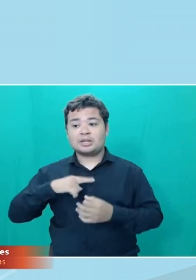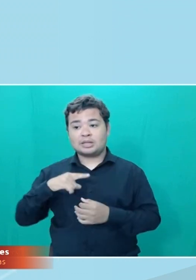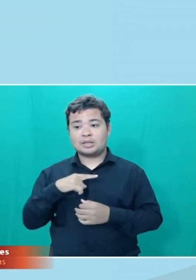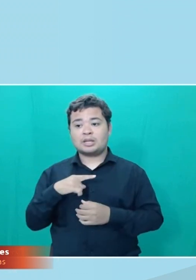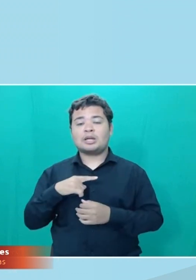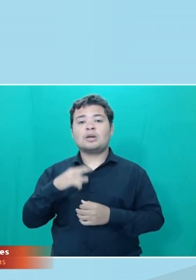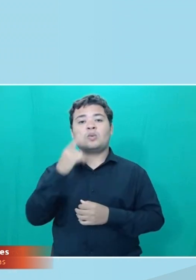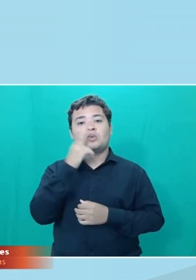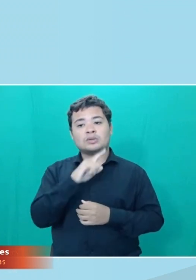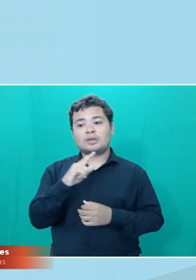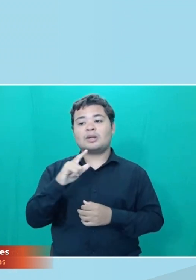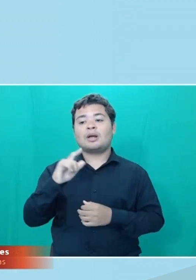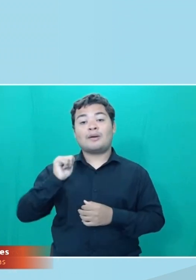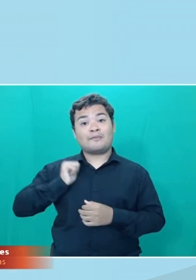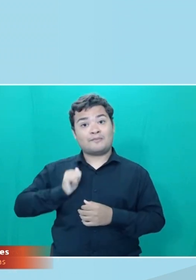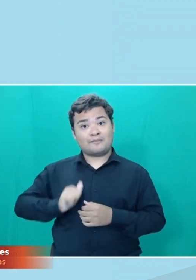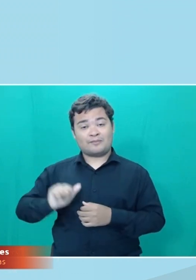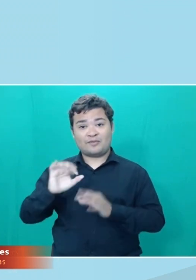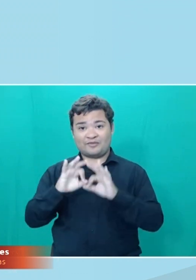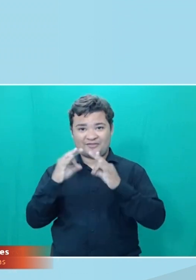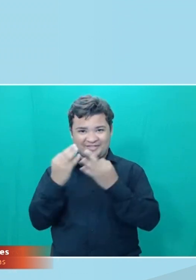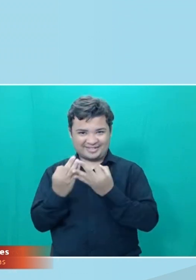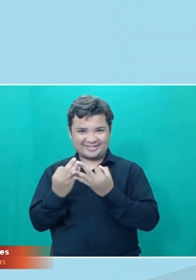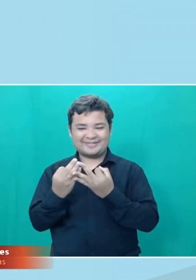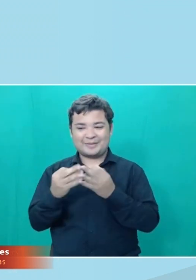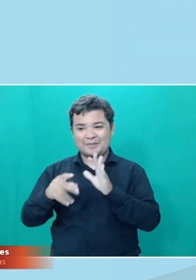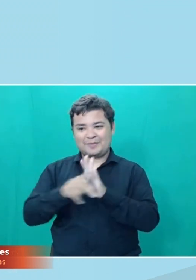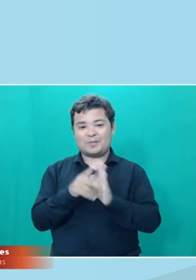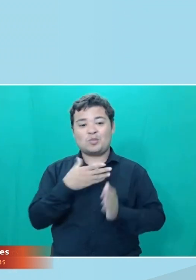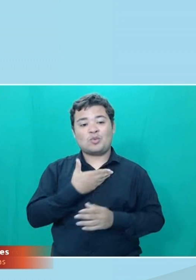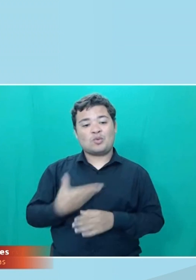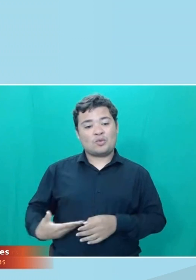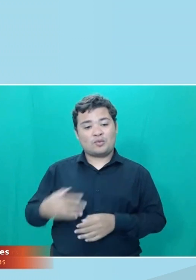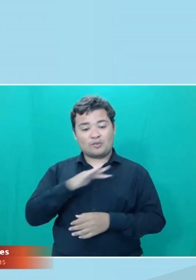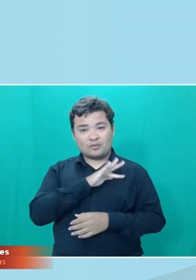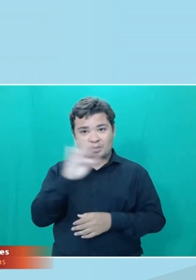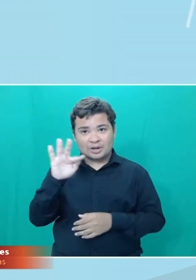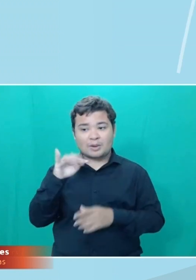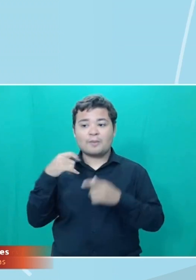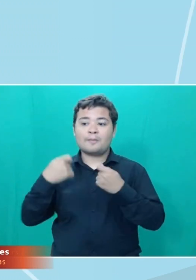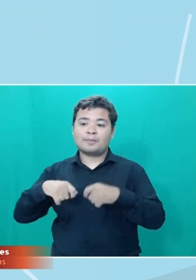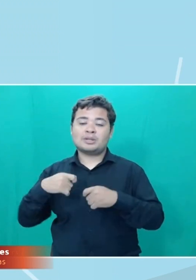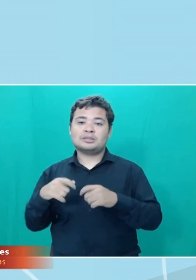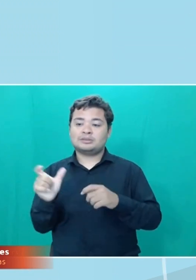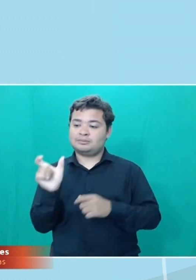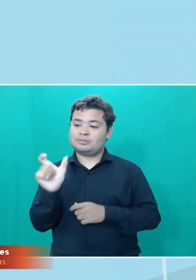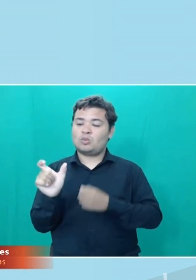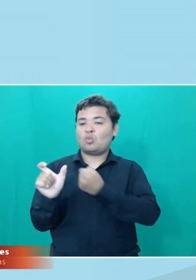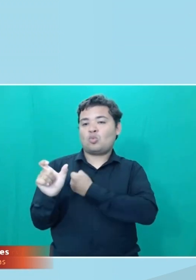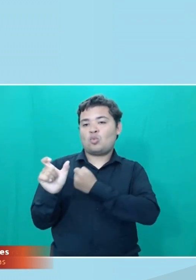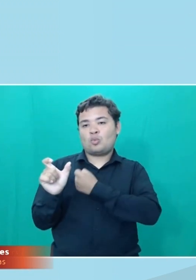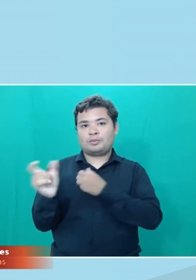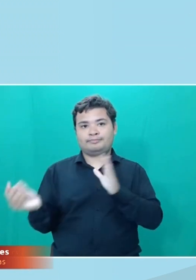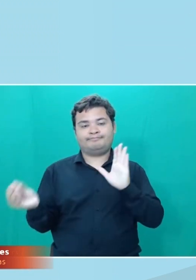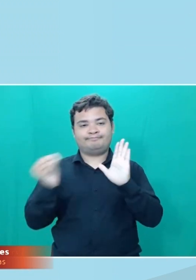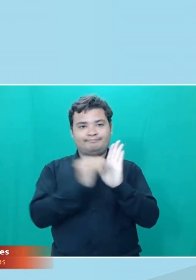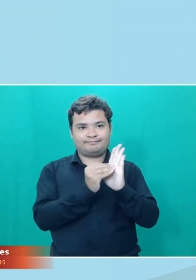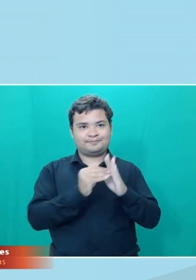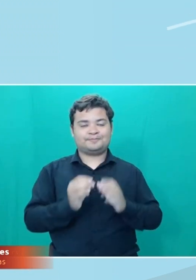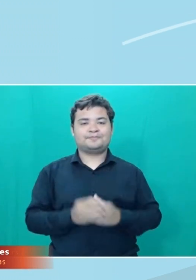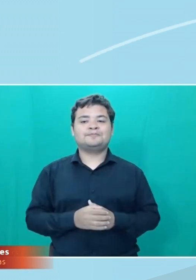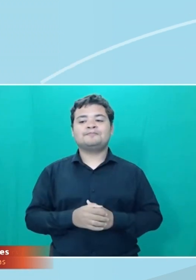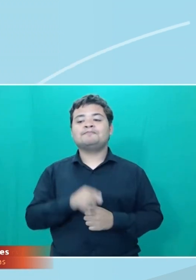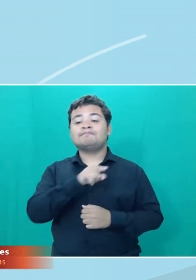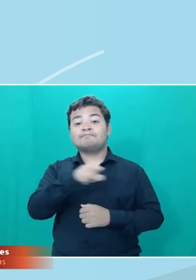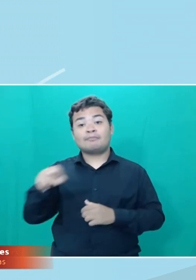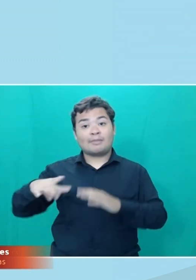Bolsa Família do Governo Federal, é preciso informar o número do cartão do benefício. Os moradores que